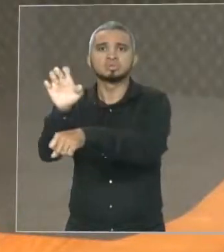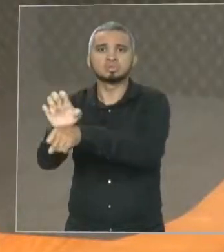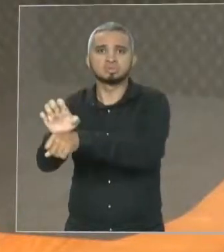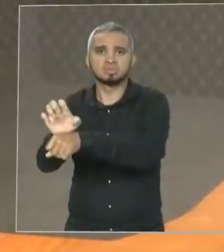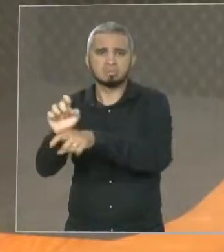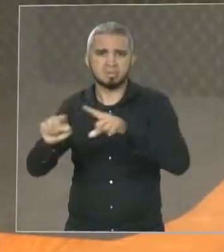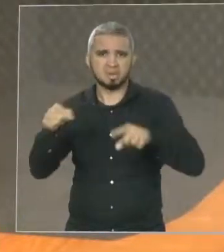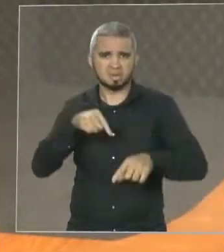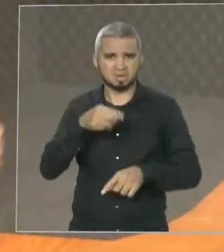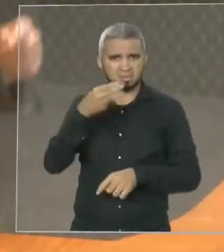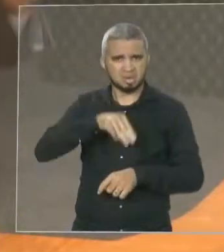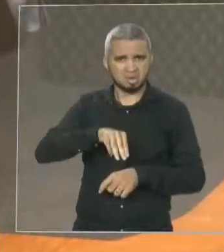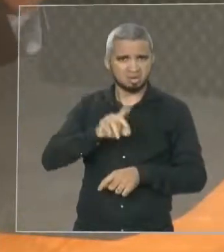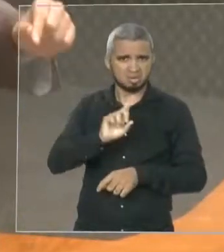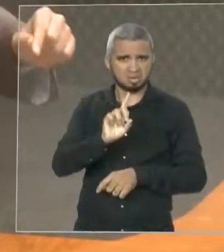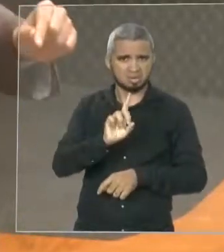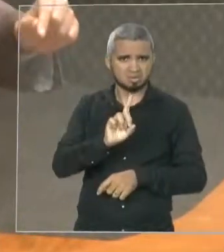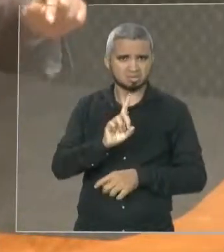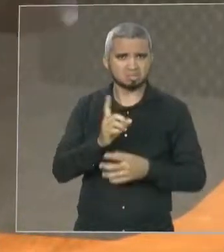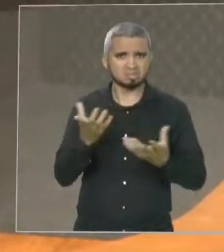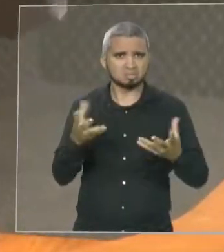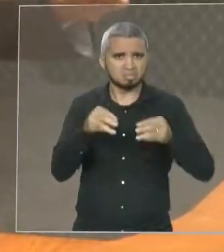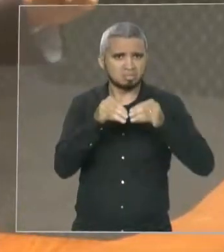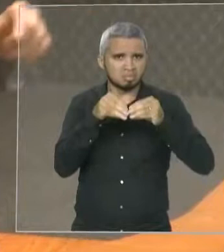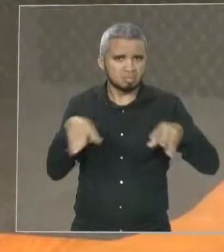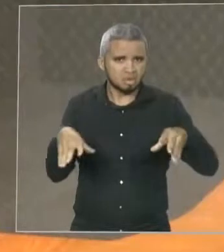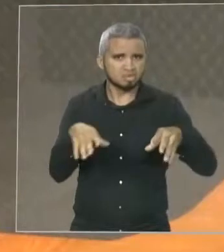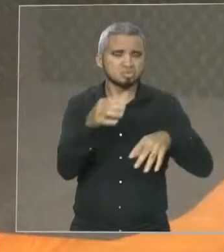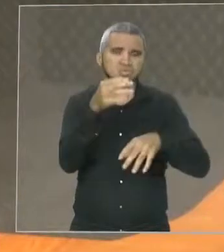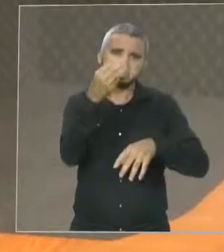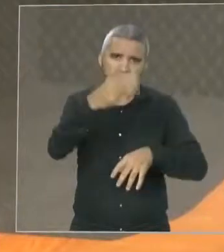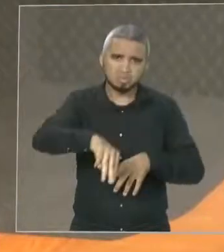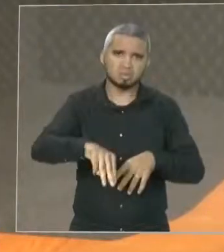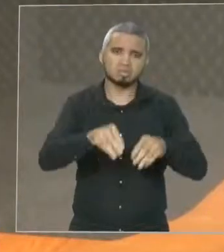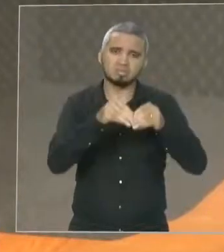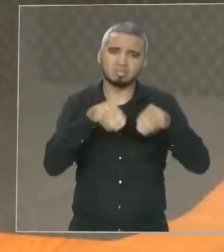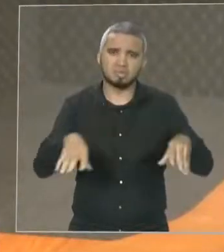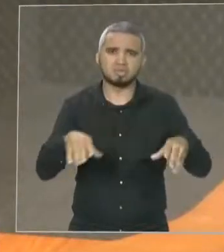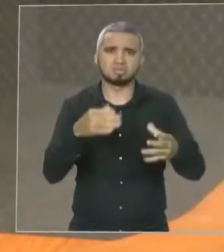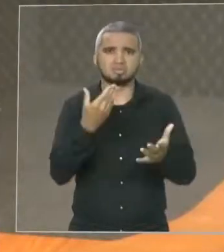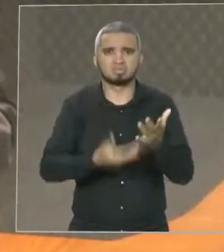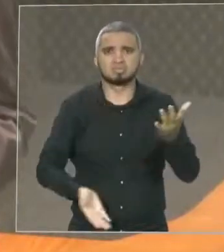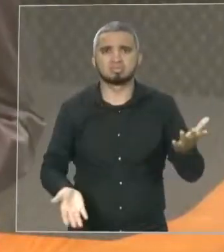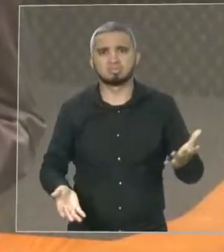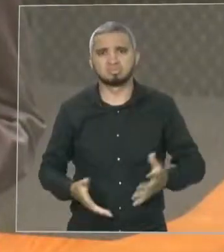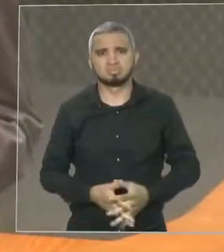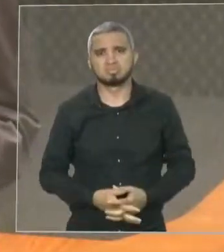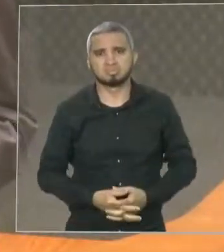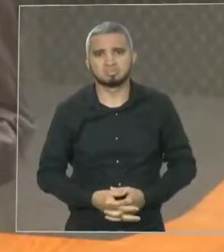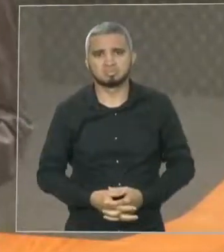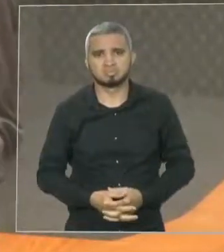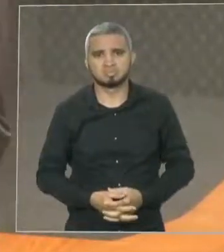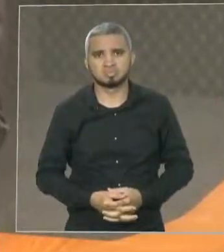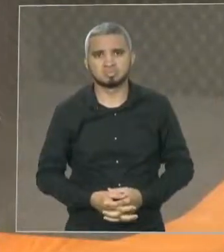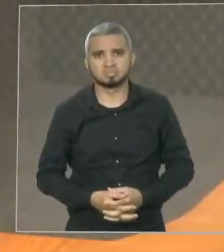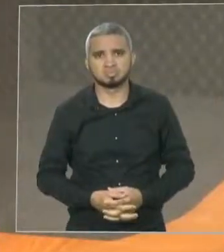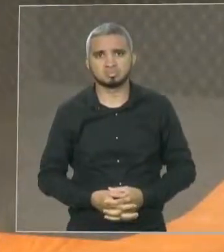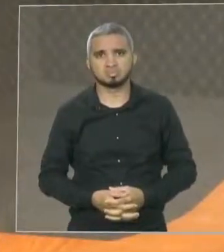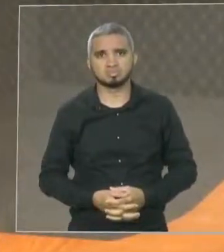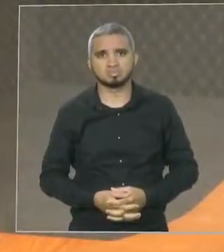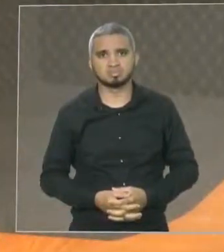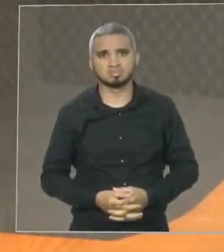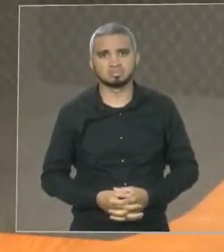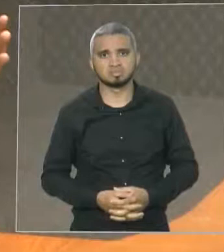Maranhão não adota, quem está no prejuízo é o Maranhão. Não se trata de querer